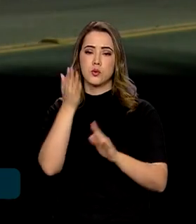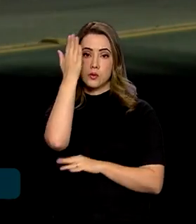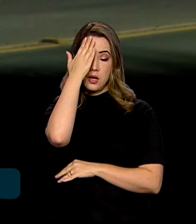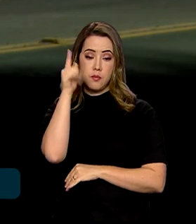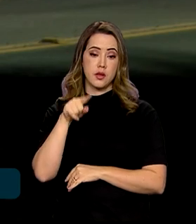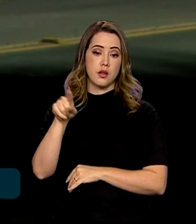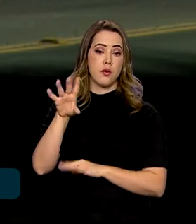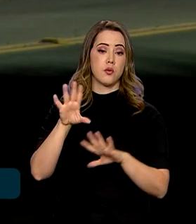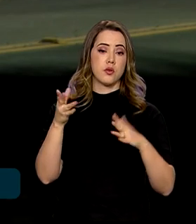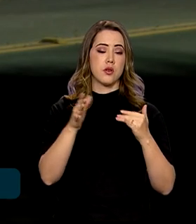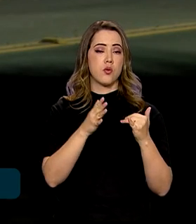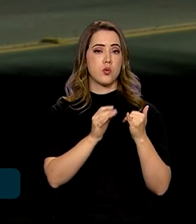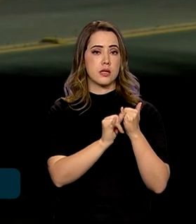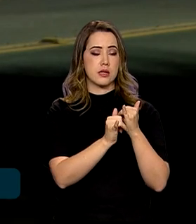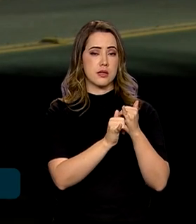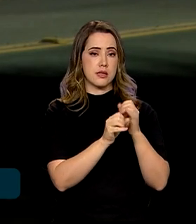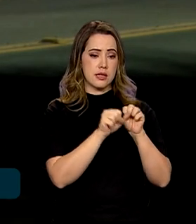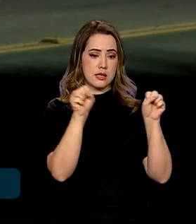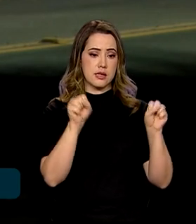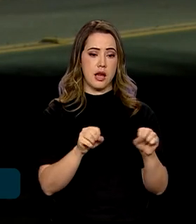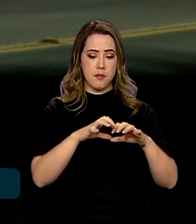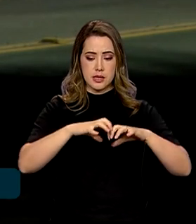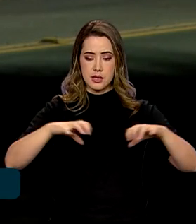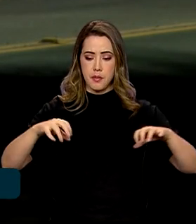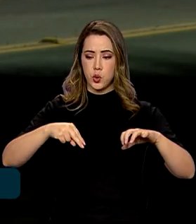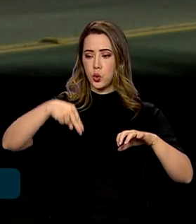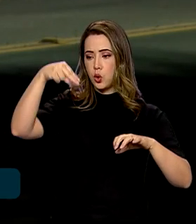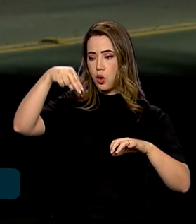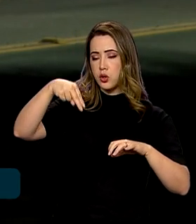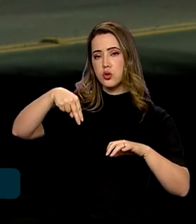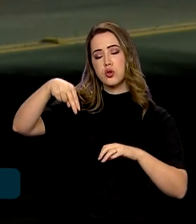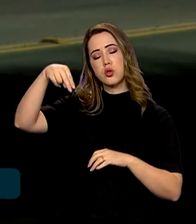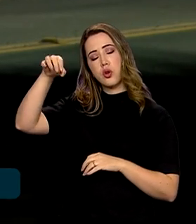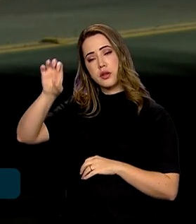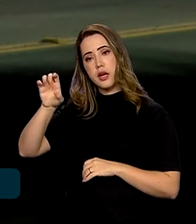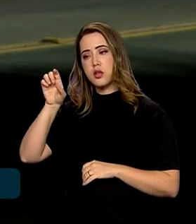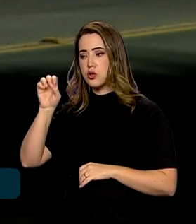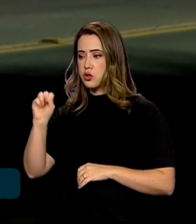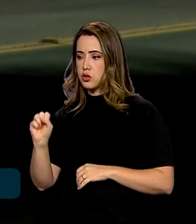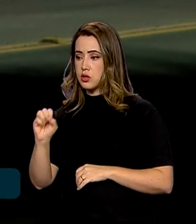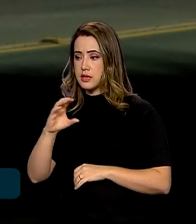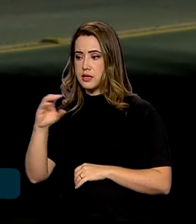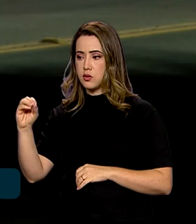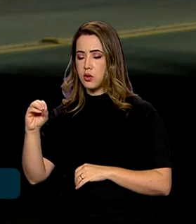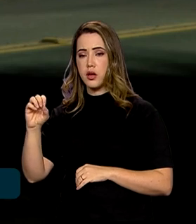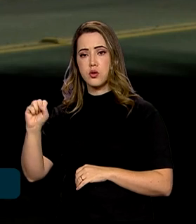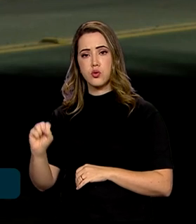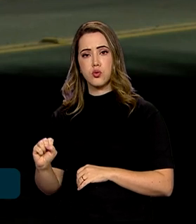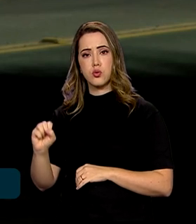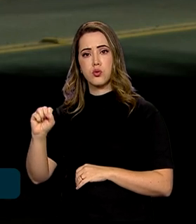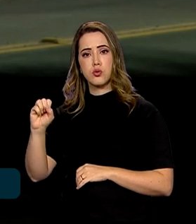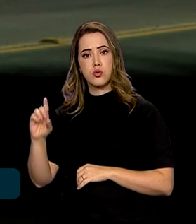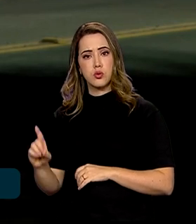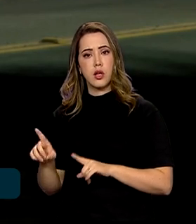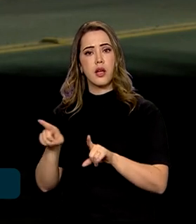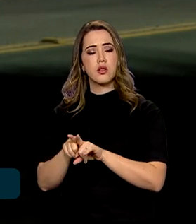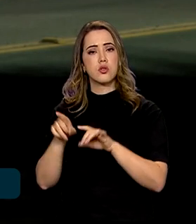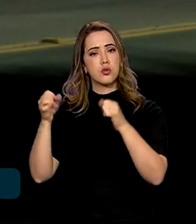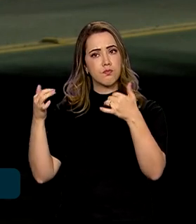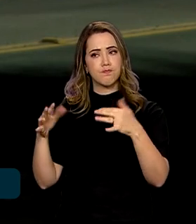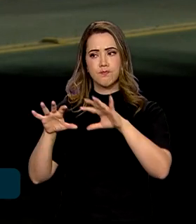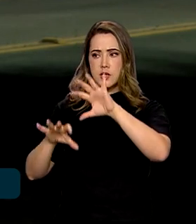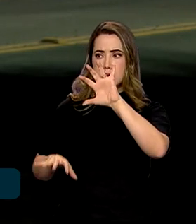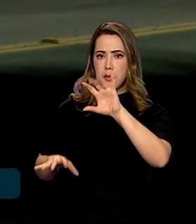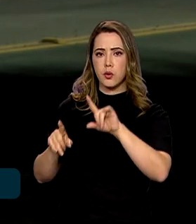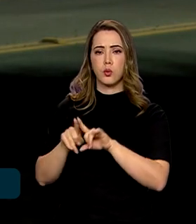evento fez com que o sistema se separasse, norte e nordeste de um lado, centro-oeste, sul e sudeste de outro. O ministro disse ainda que não há risco de